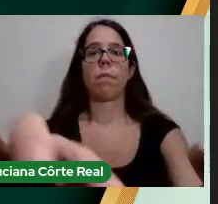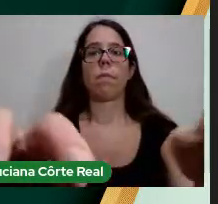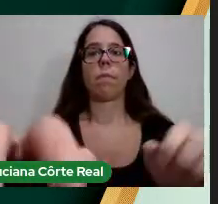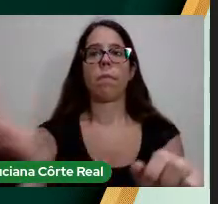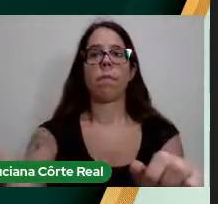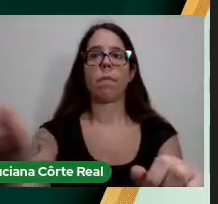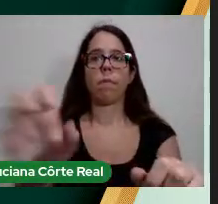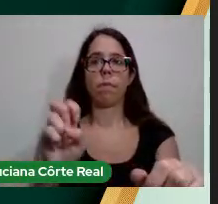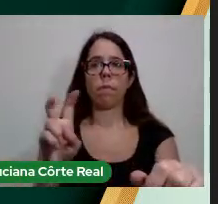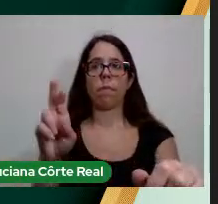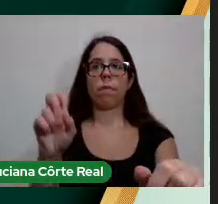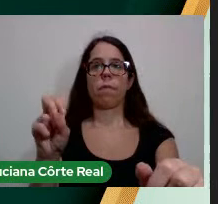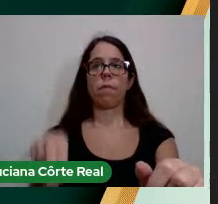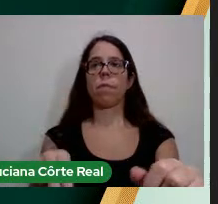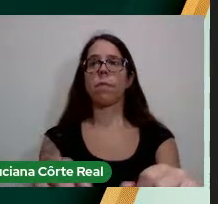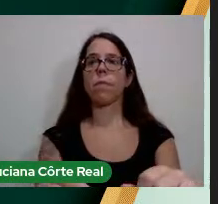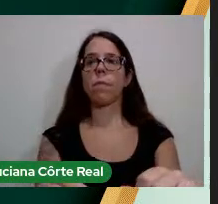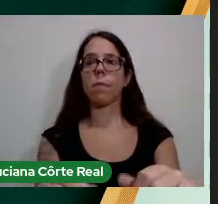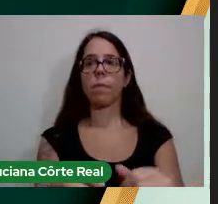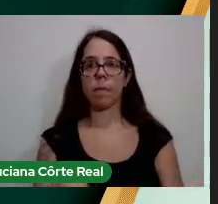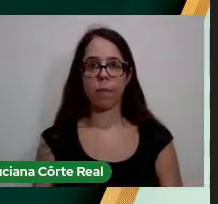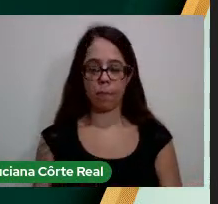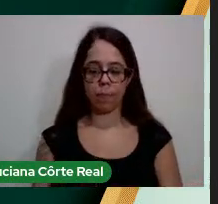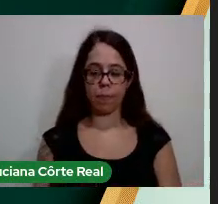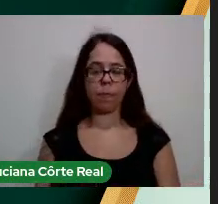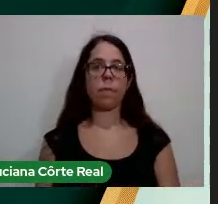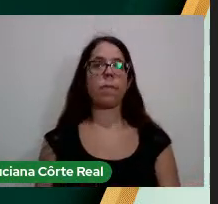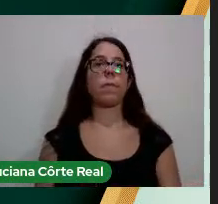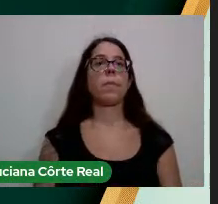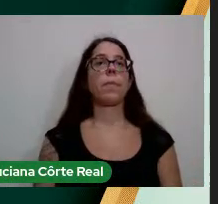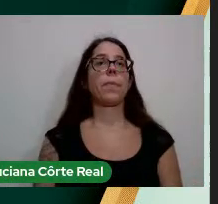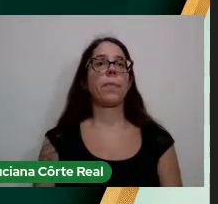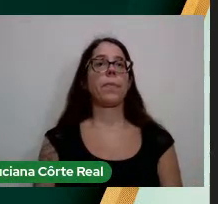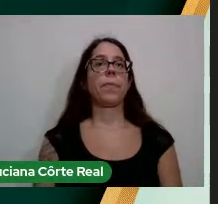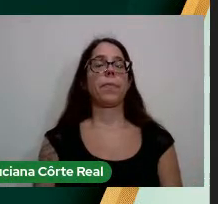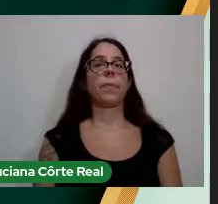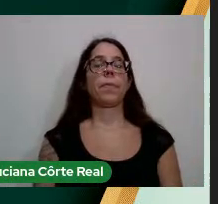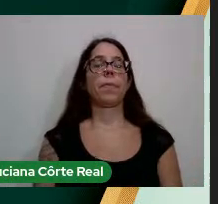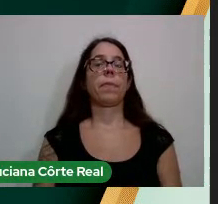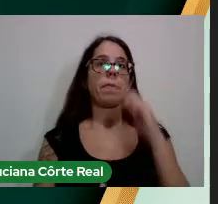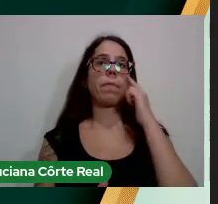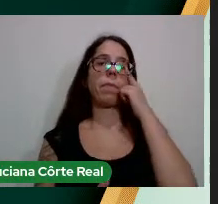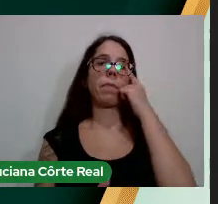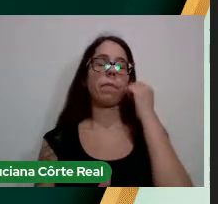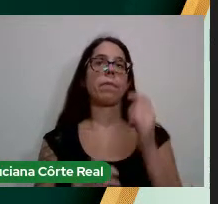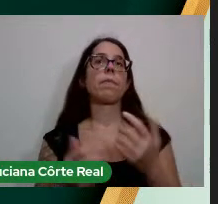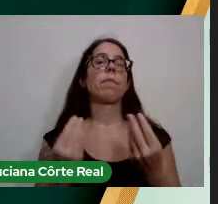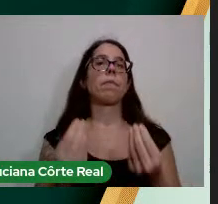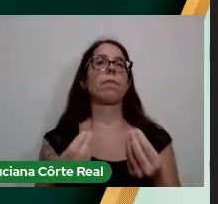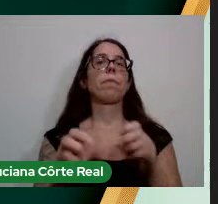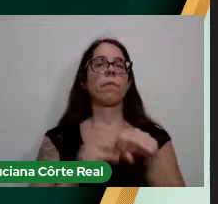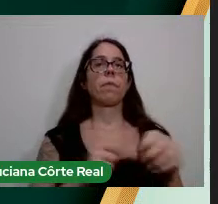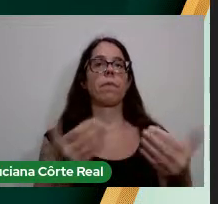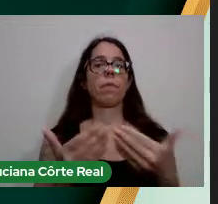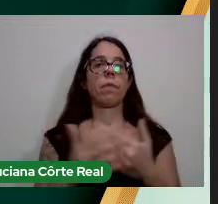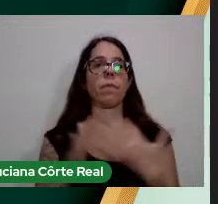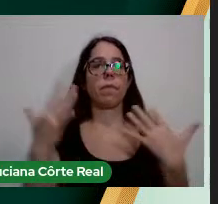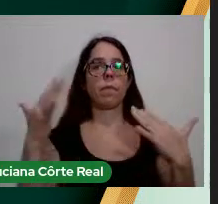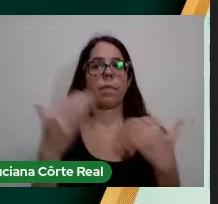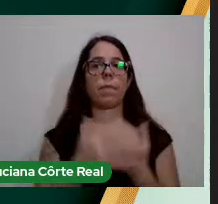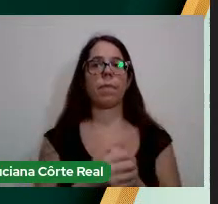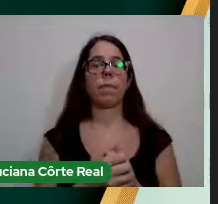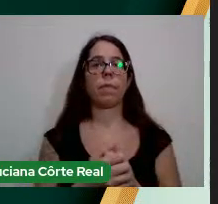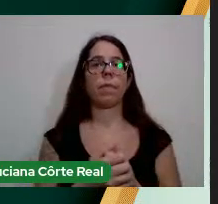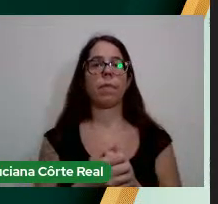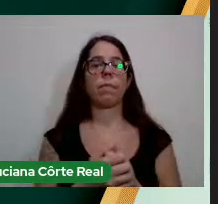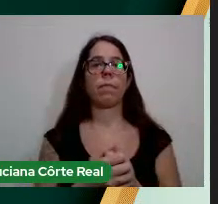Fabiano Pereira Correia Eberson Fabiano Pereira Correia Confiro-te o grau Parabéns